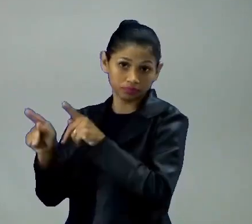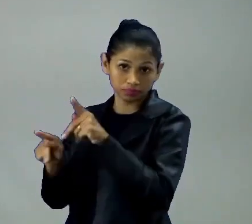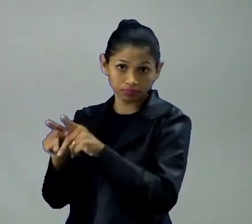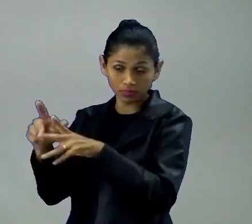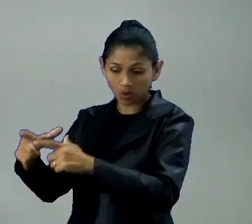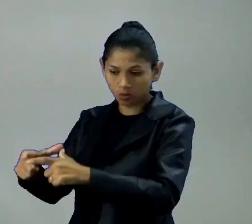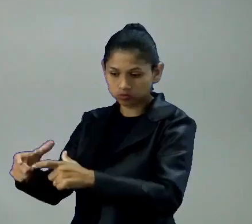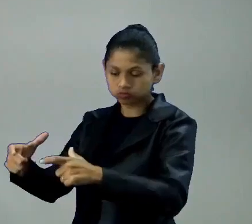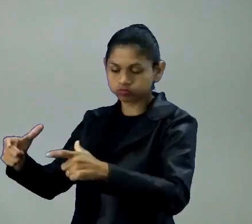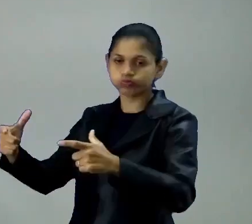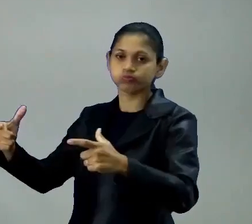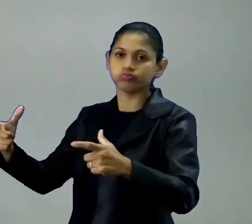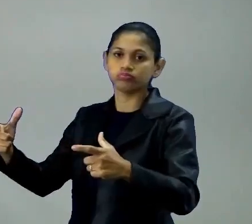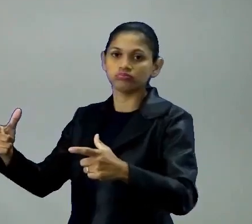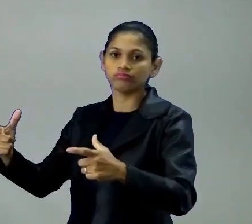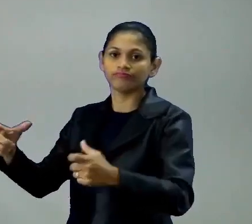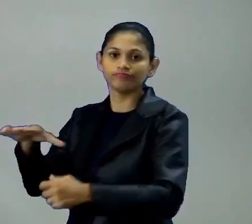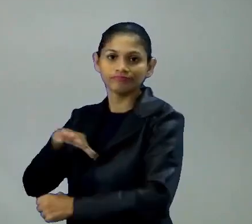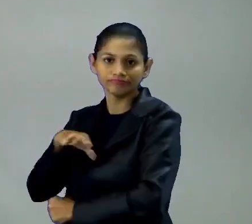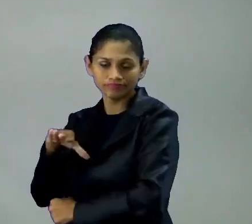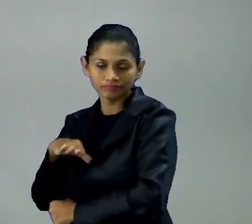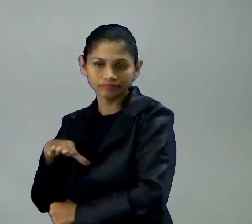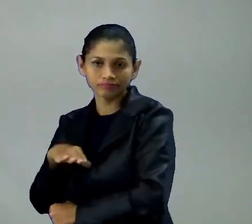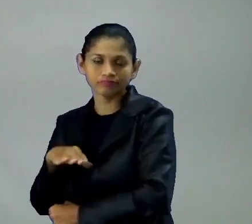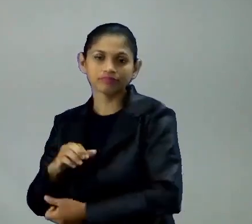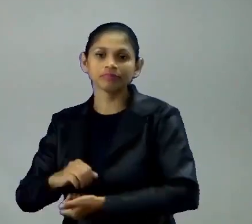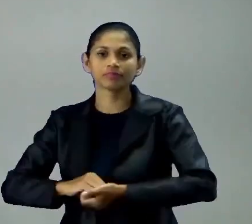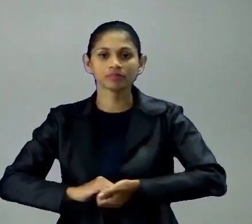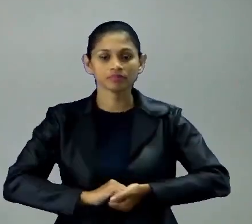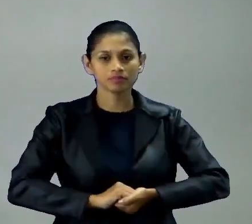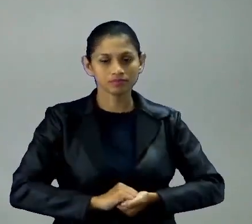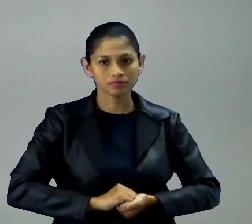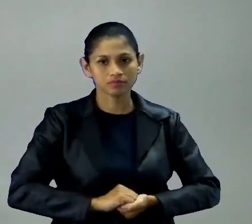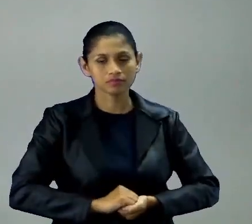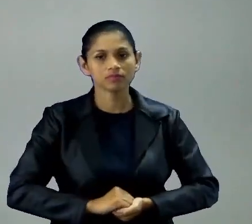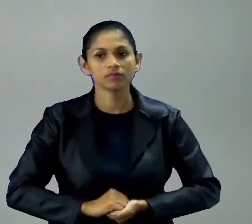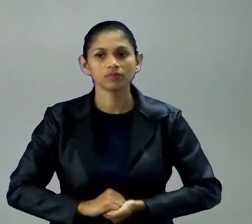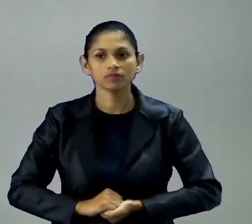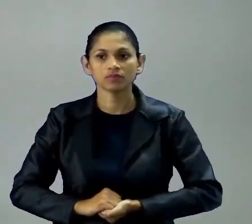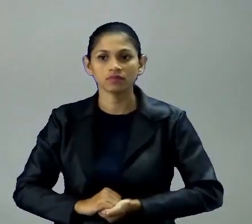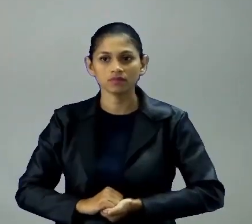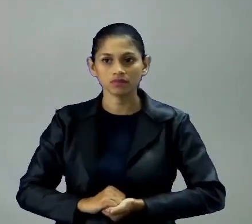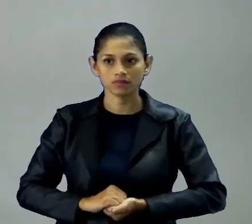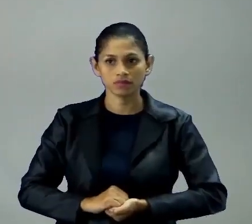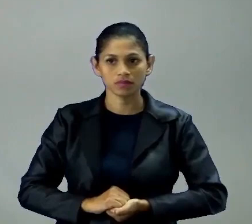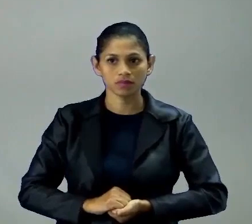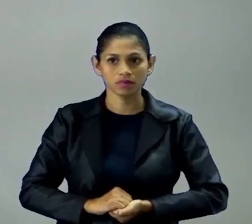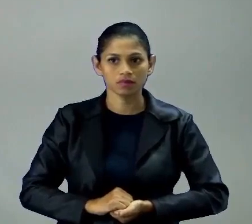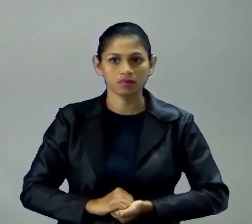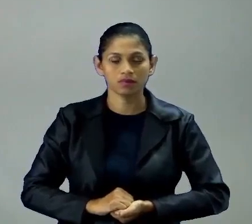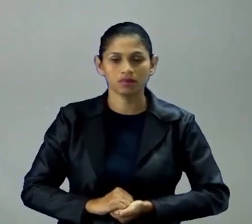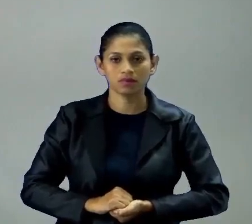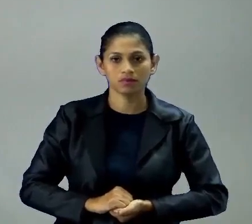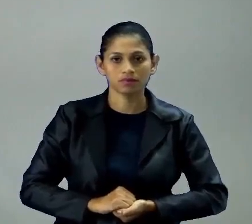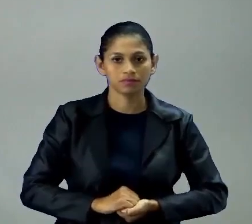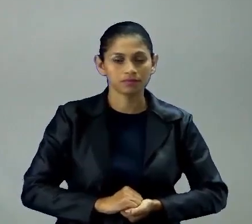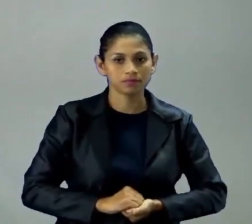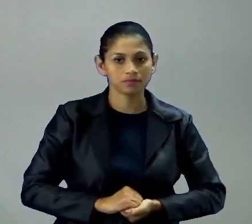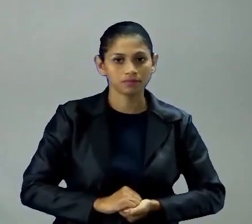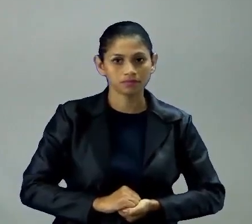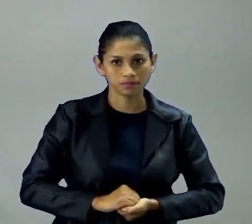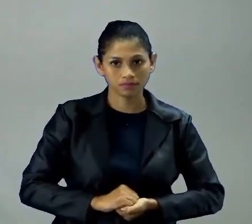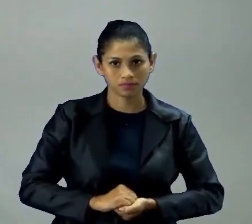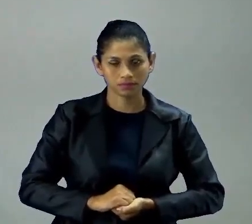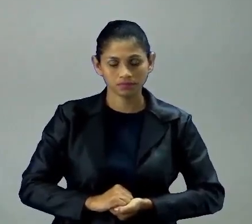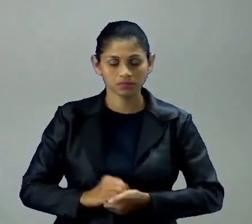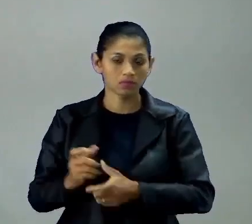enchendo os grandes centros urbanos e, com isso, faz com que o quê? A urbanização vá aumentando, ela vá crescendo,